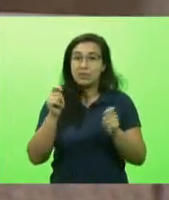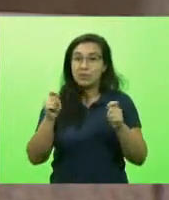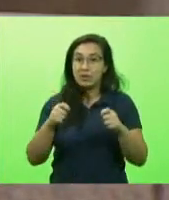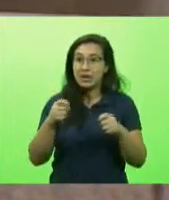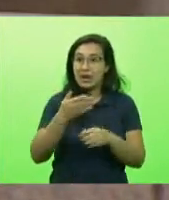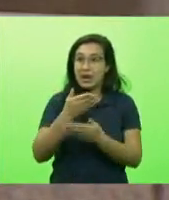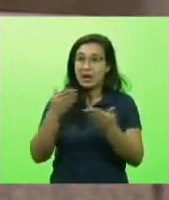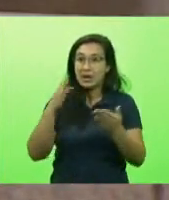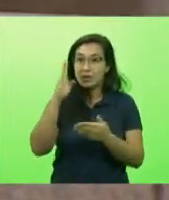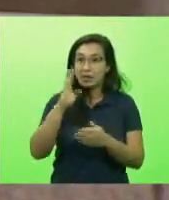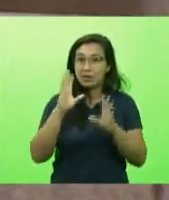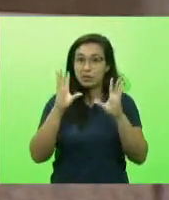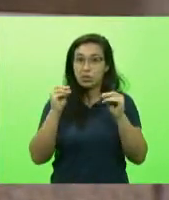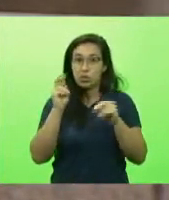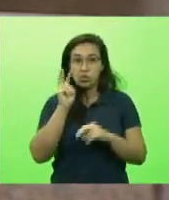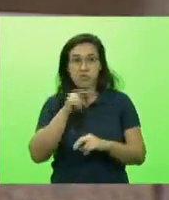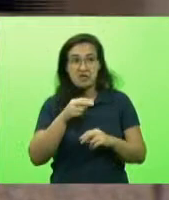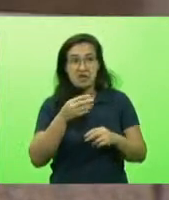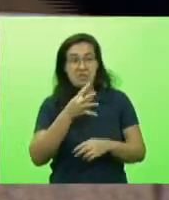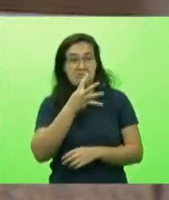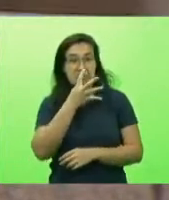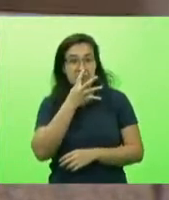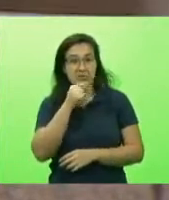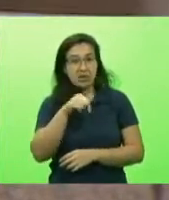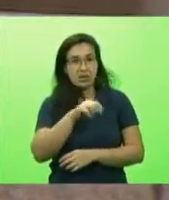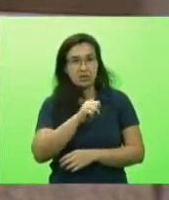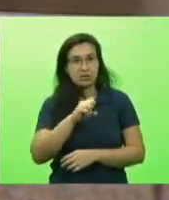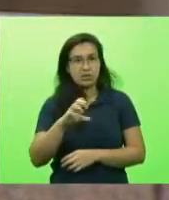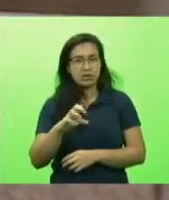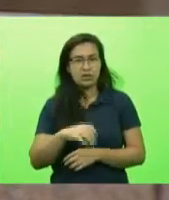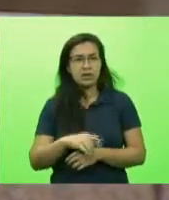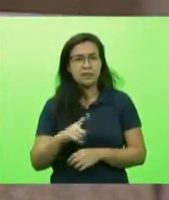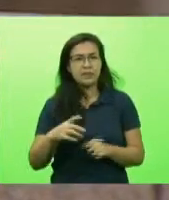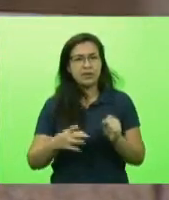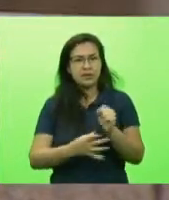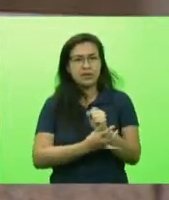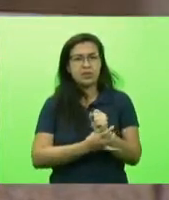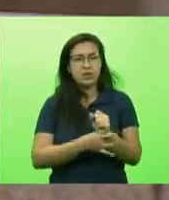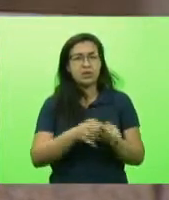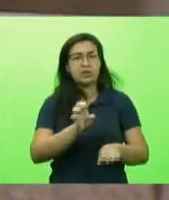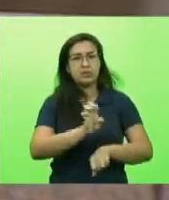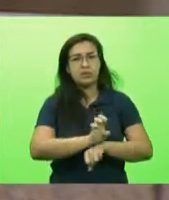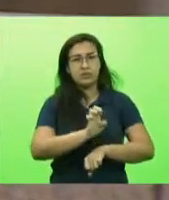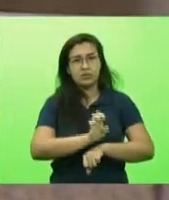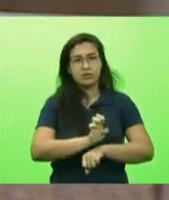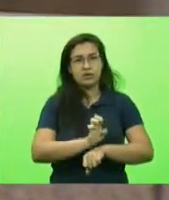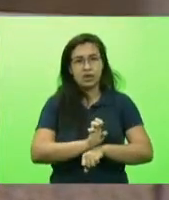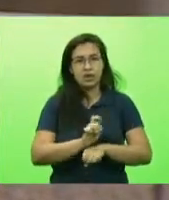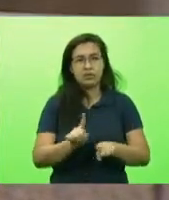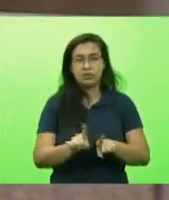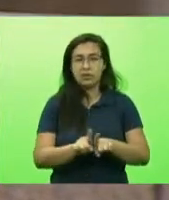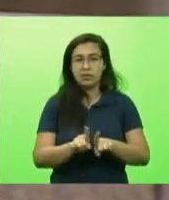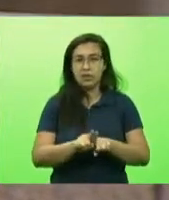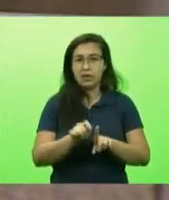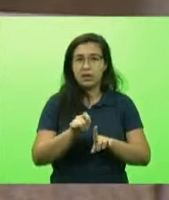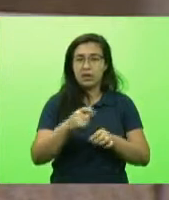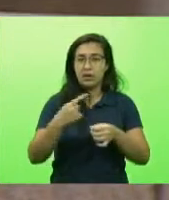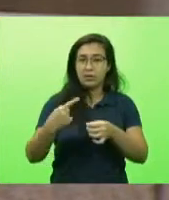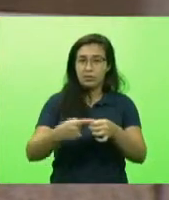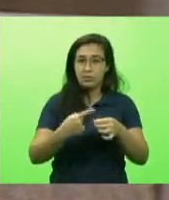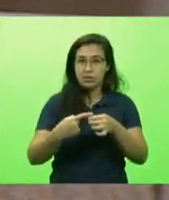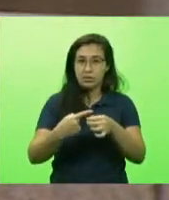absoluta segurança para a rede estadual e municipal enfim de educação